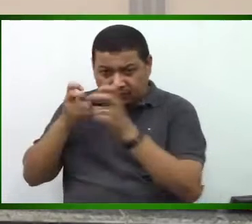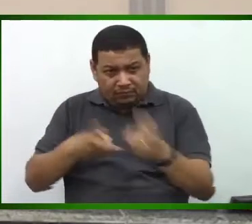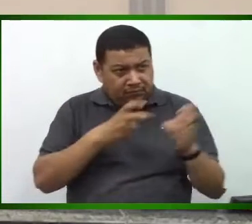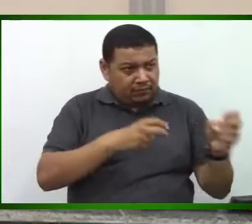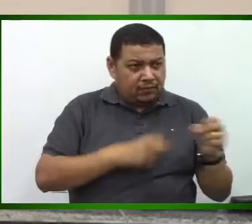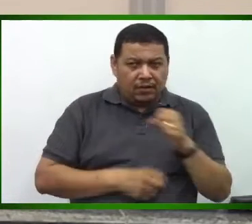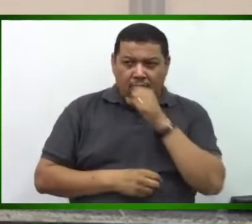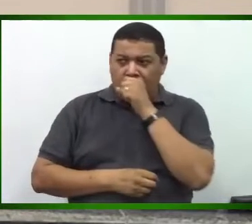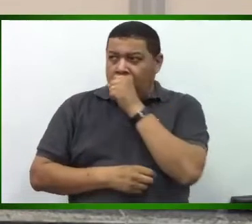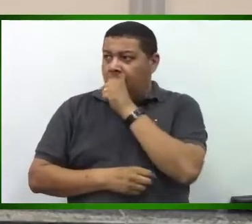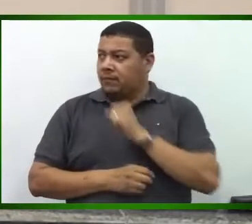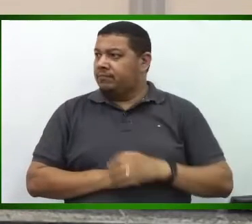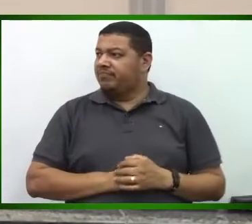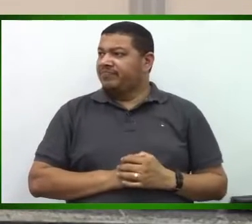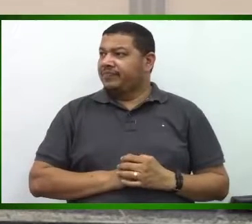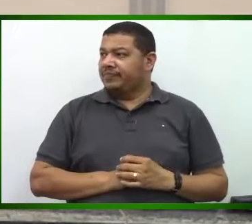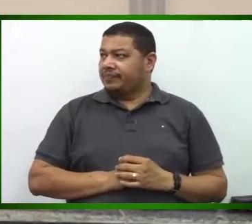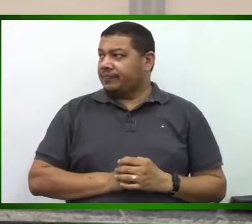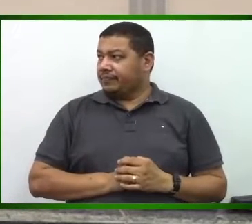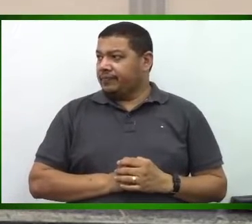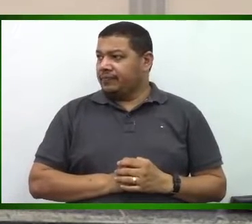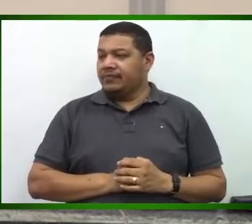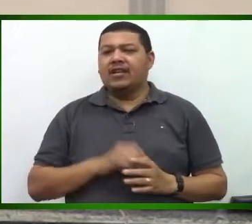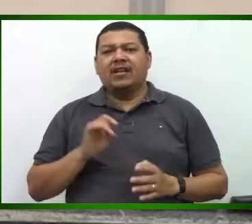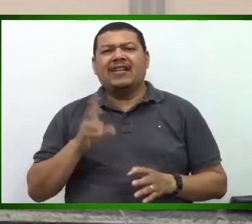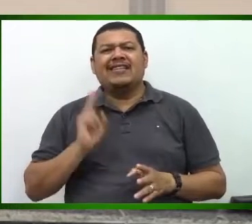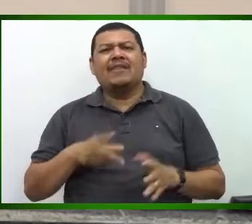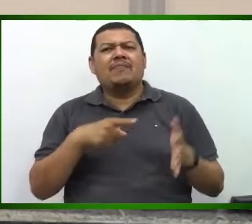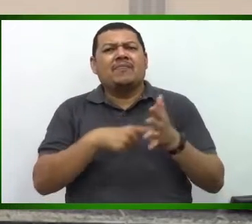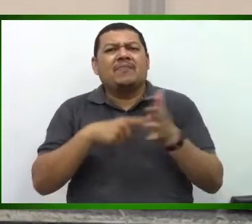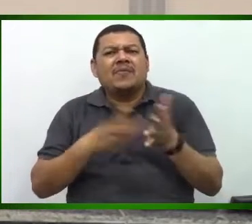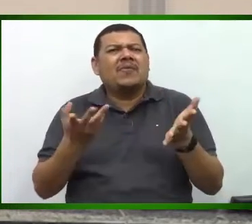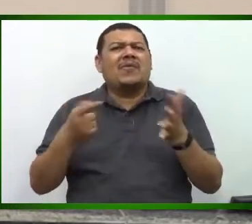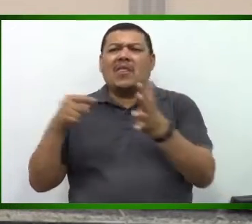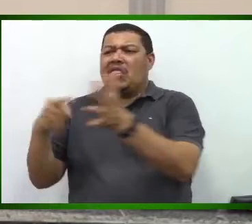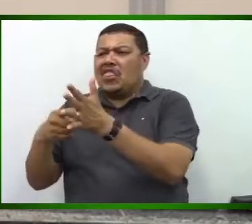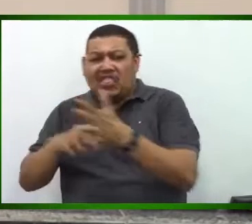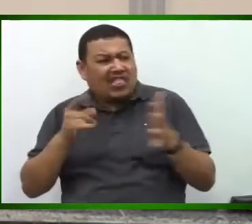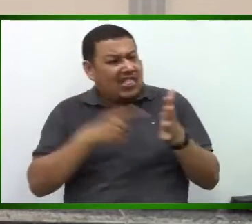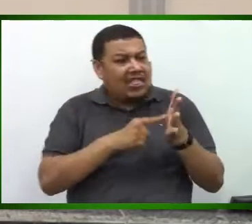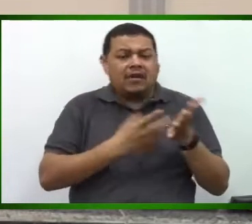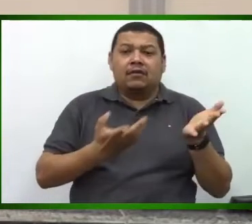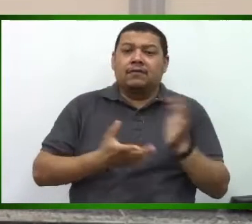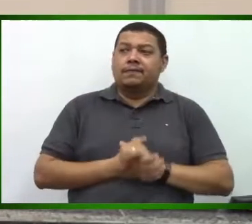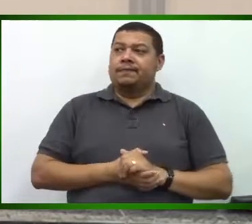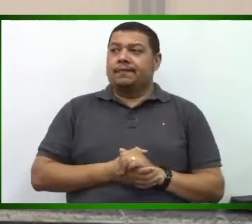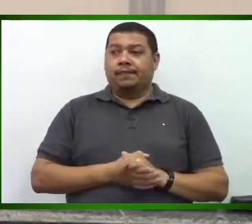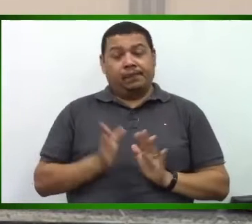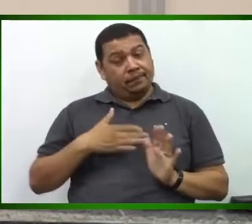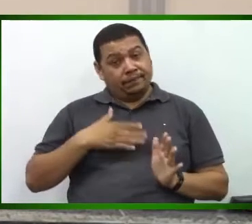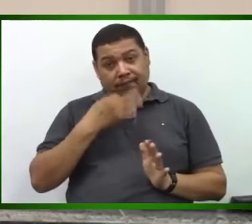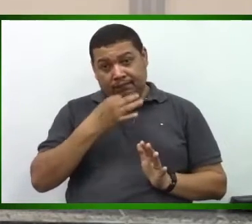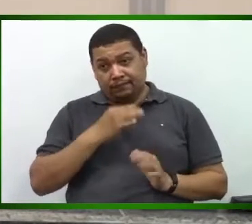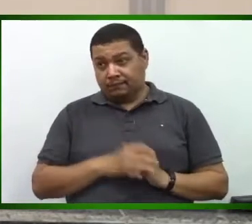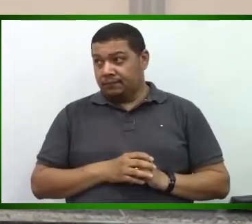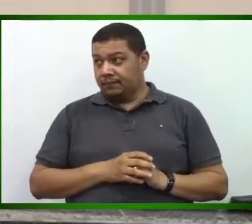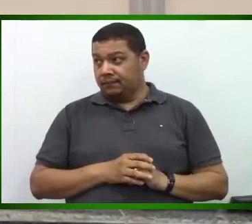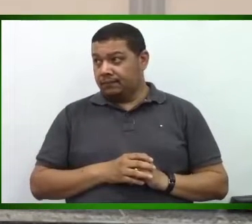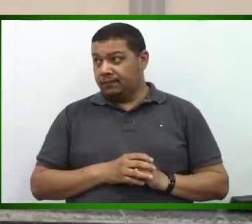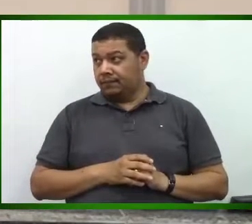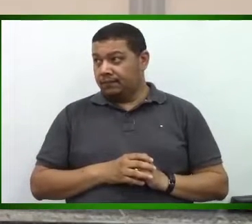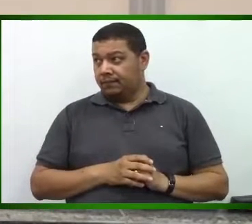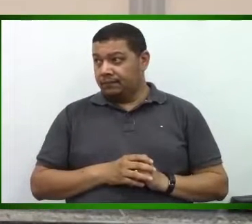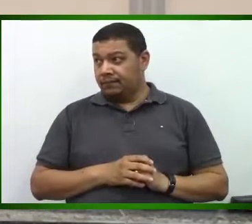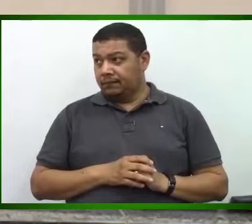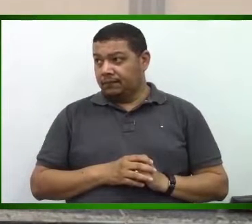com esse denuncismo a todo momento, eu acredito que acaba, né,